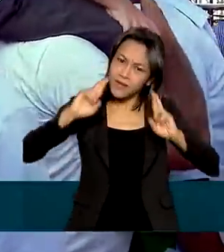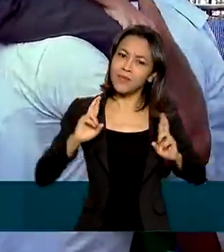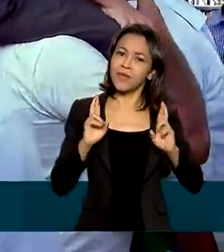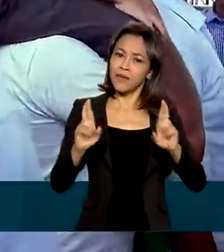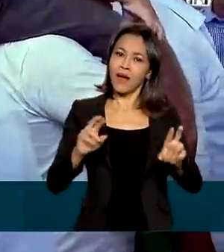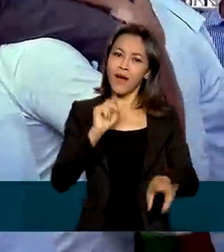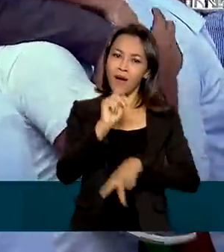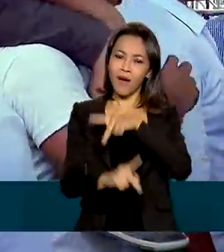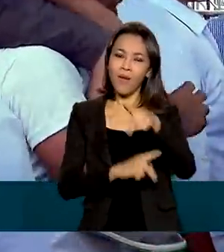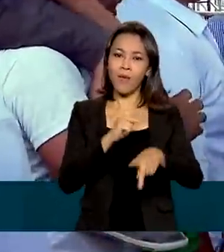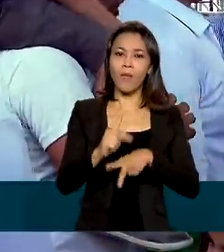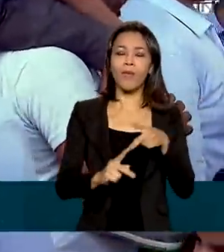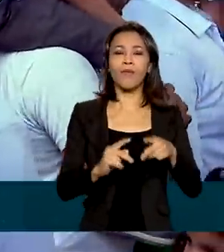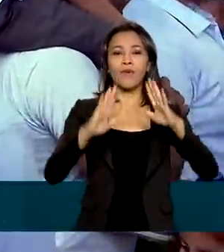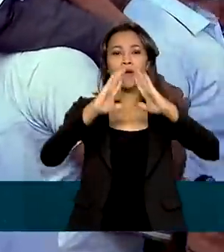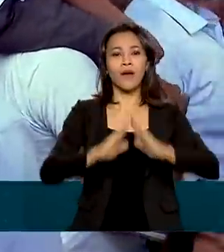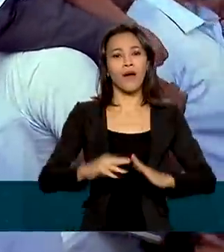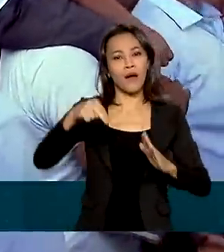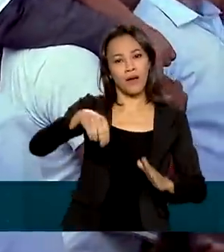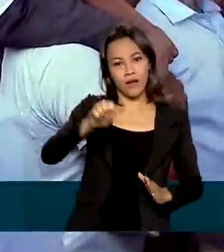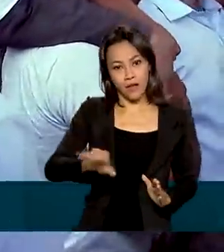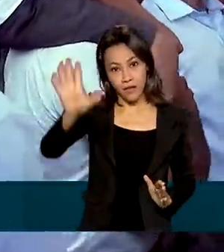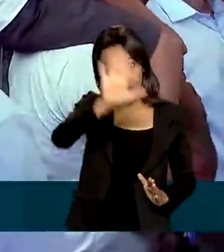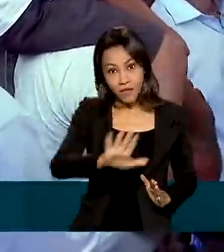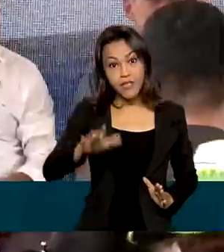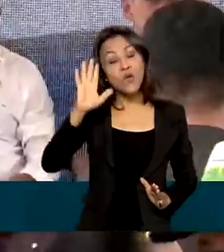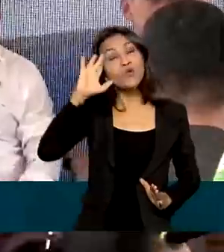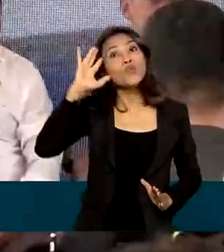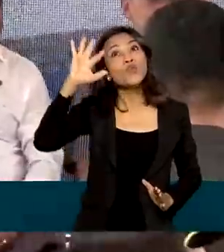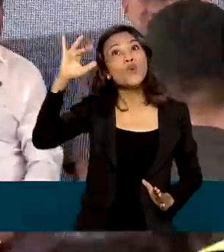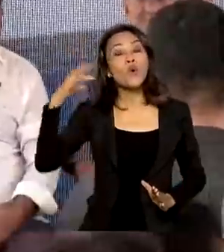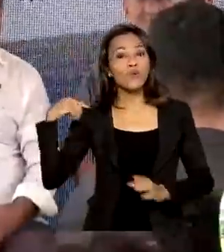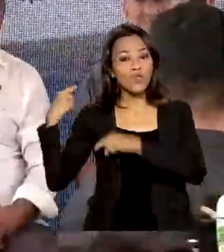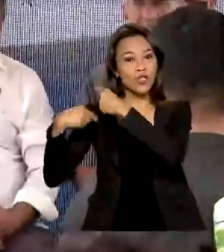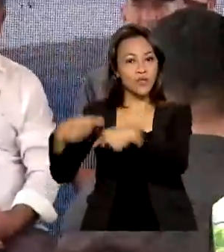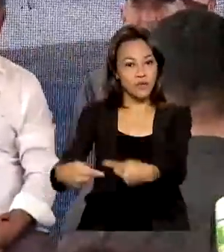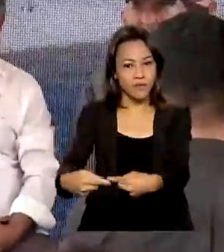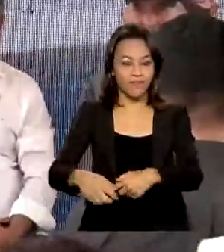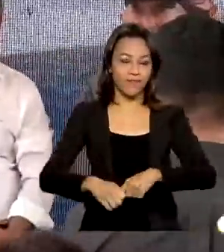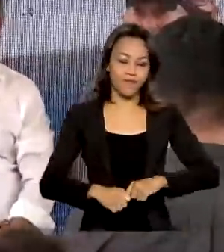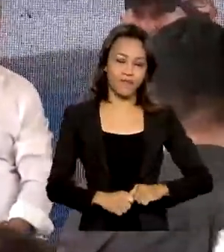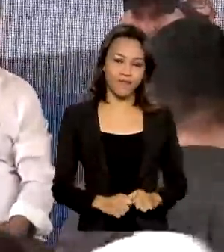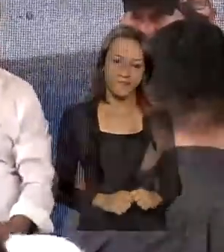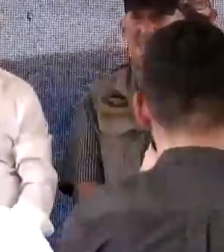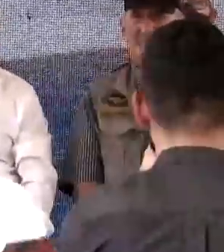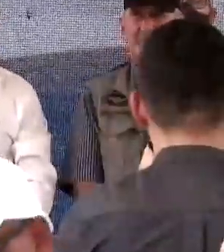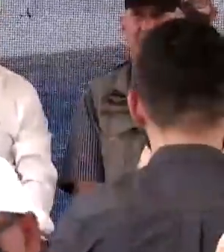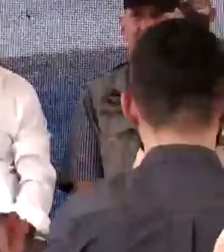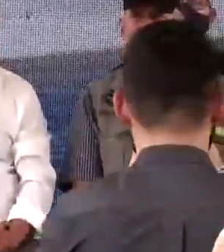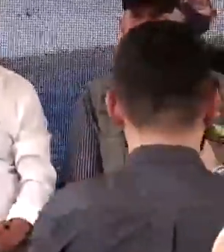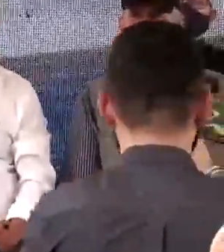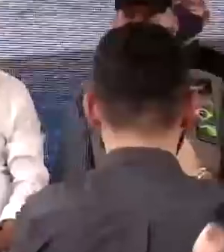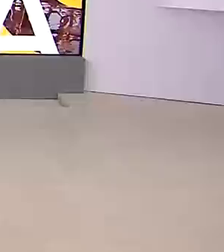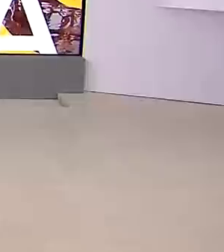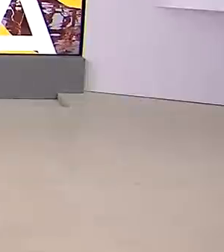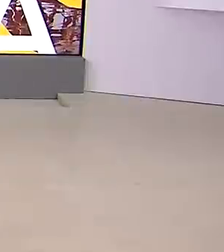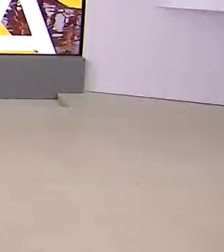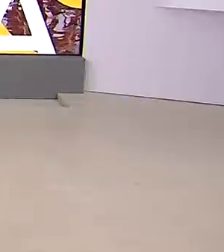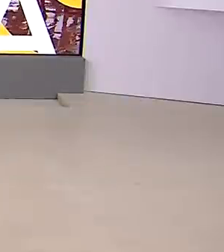significa a realização de um sonho de muitas gerações. A falta d'água não é mais problema para o Nordeste.